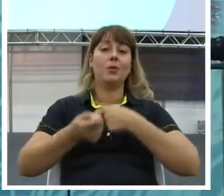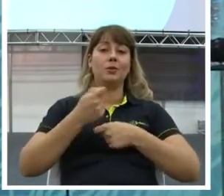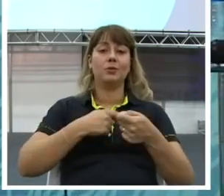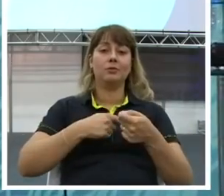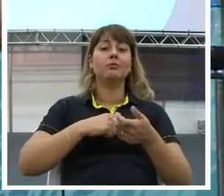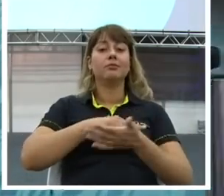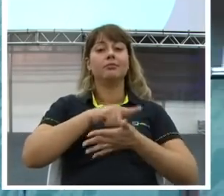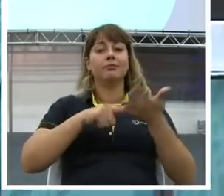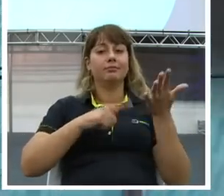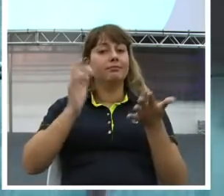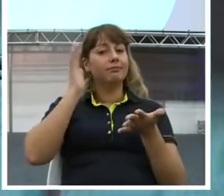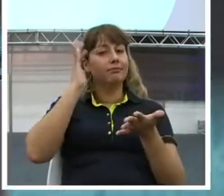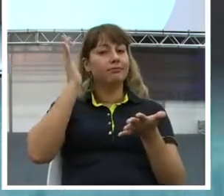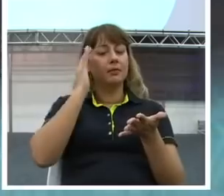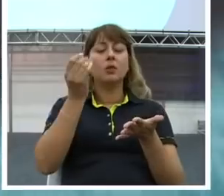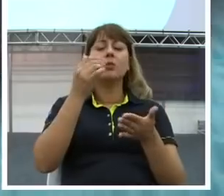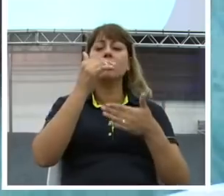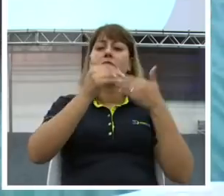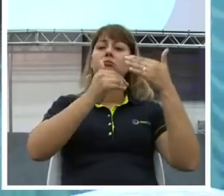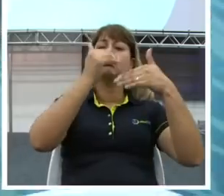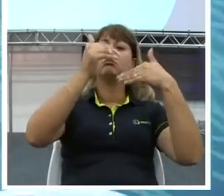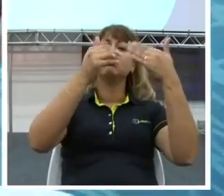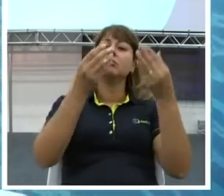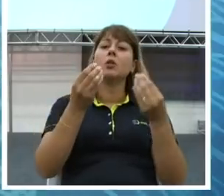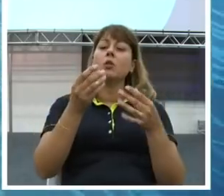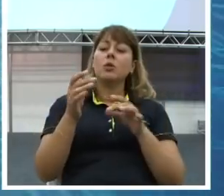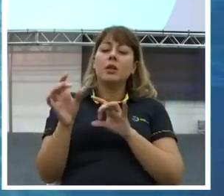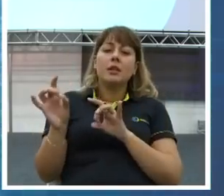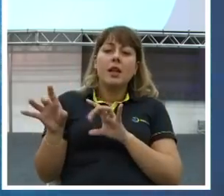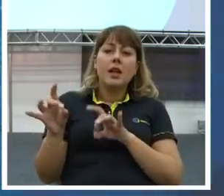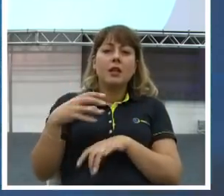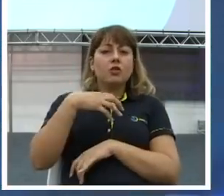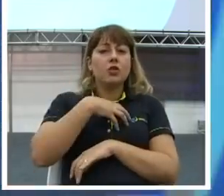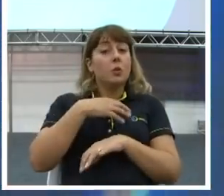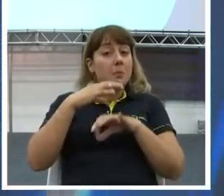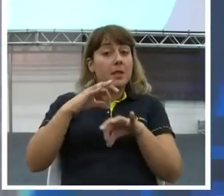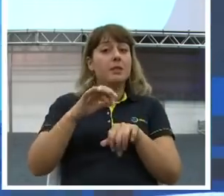Agora, como que eu desenvolvo isso, tecnicamente falando?